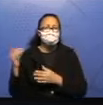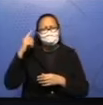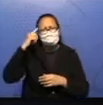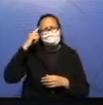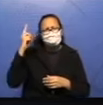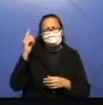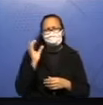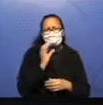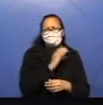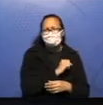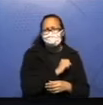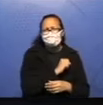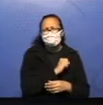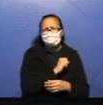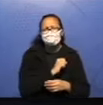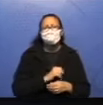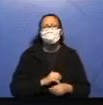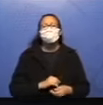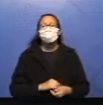rápido.